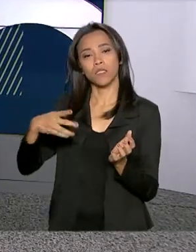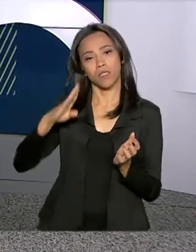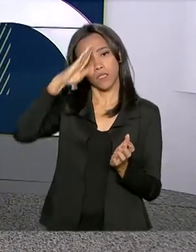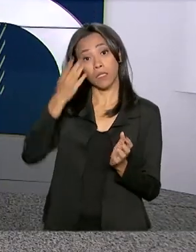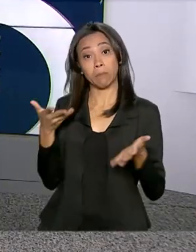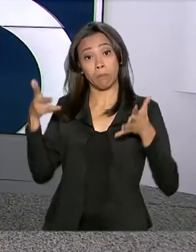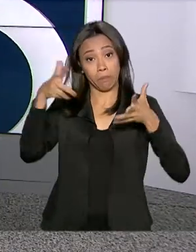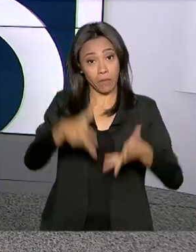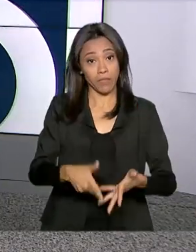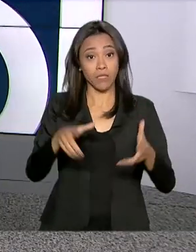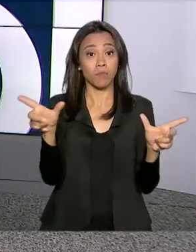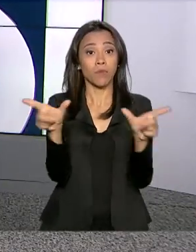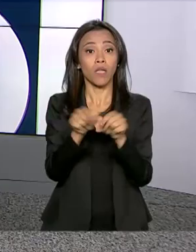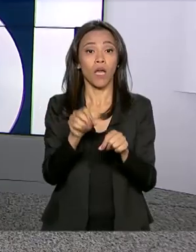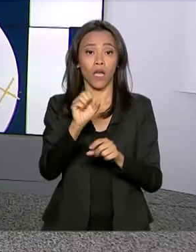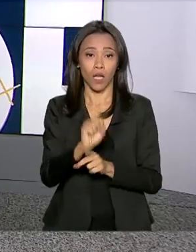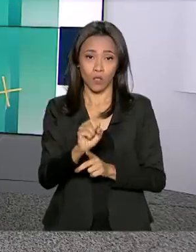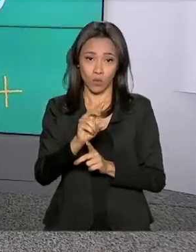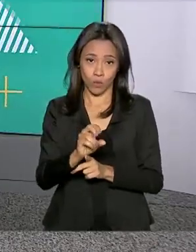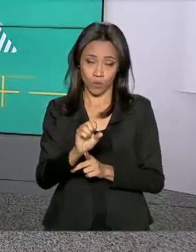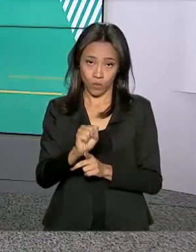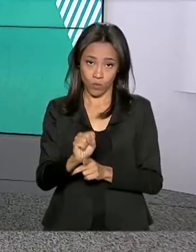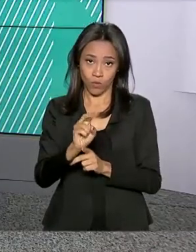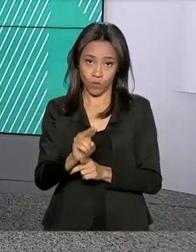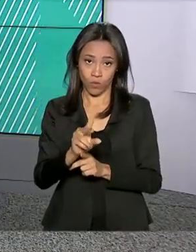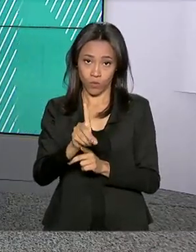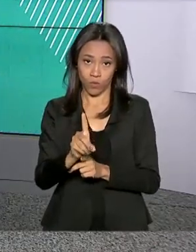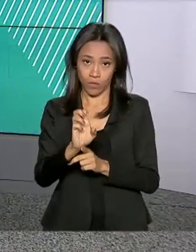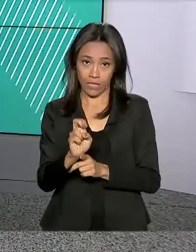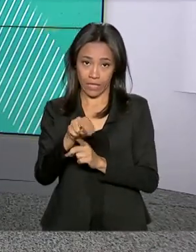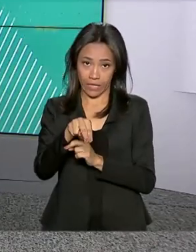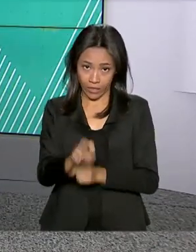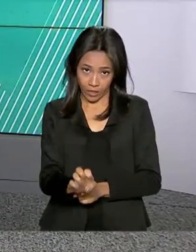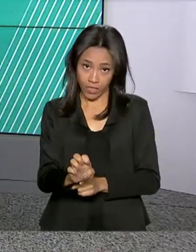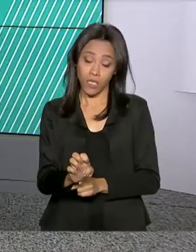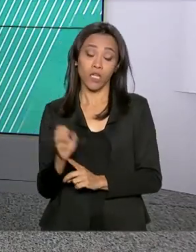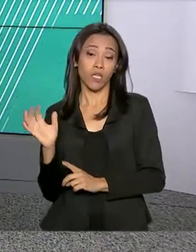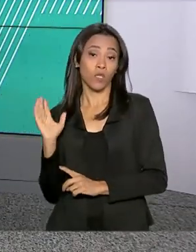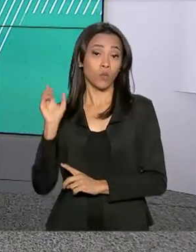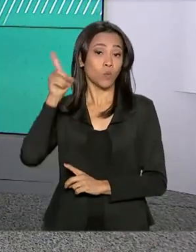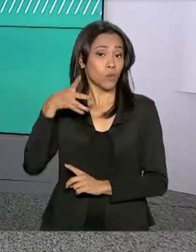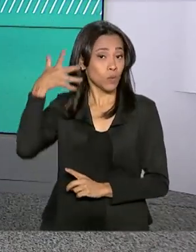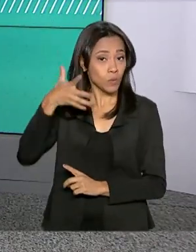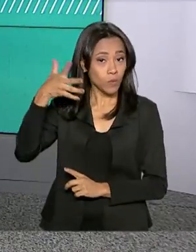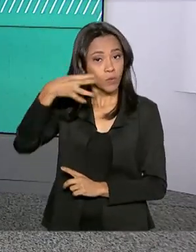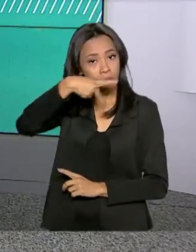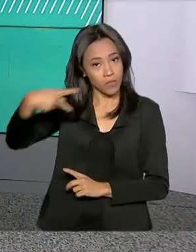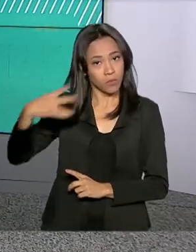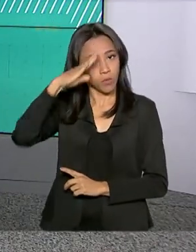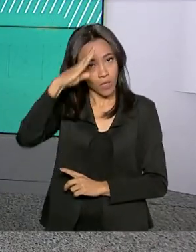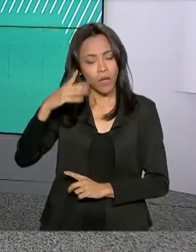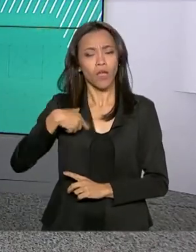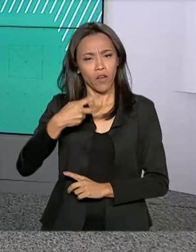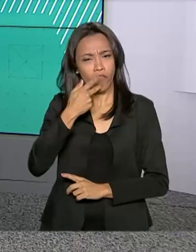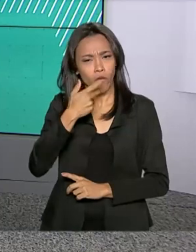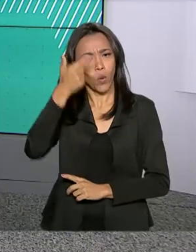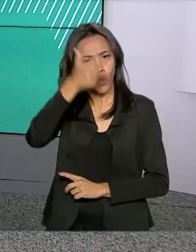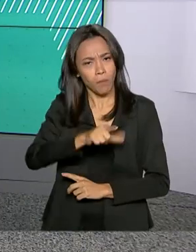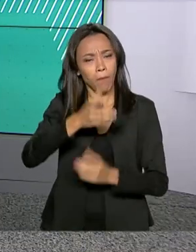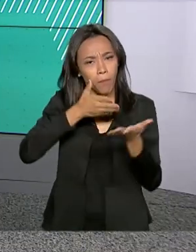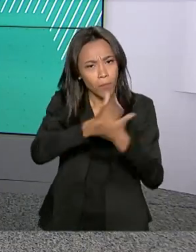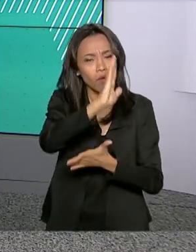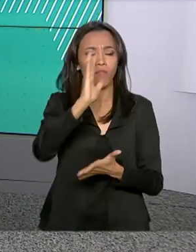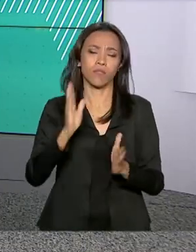Sudene, a Superintendência de Desenvolvimento do Nordeste. No discurso, há pouco, ele voltou a defender a aprovação da nova